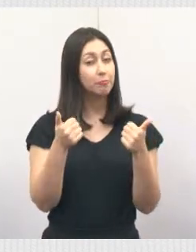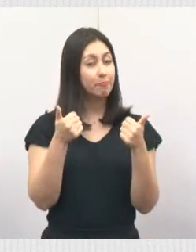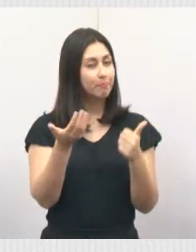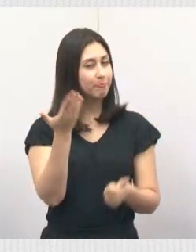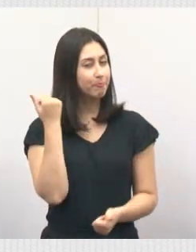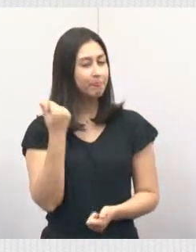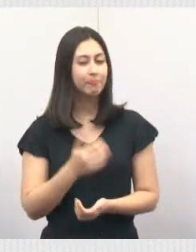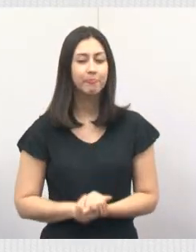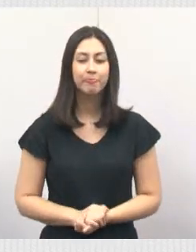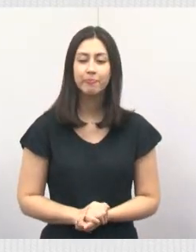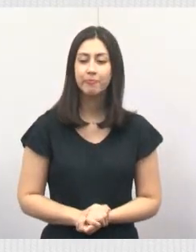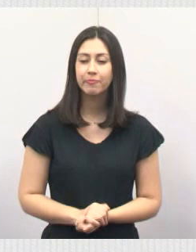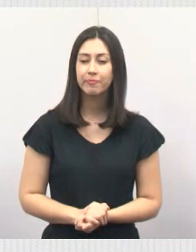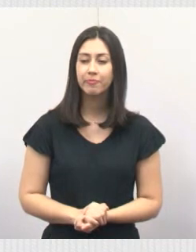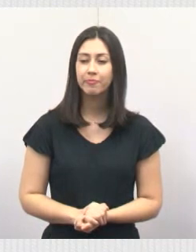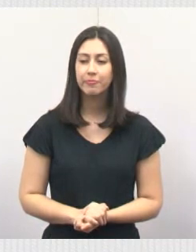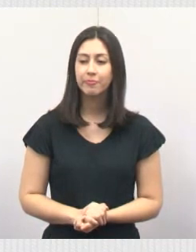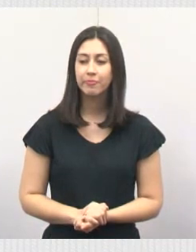Vamos colocar.